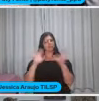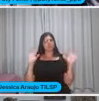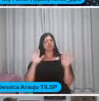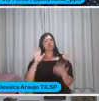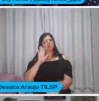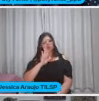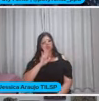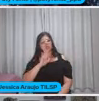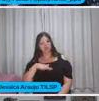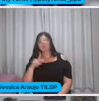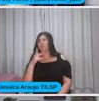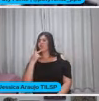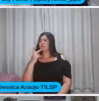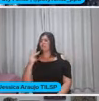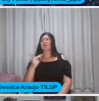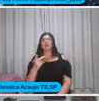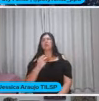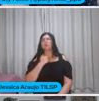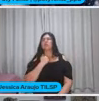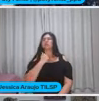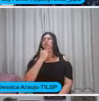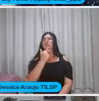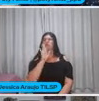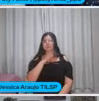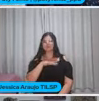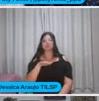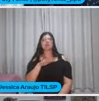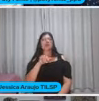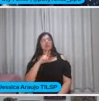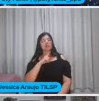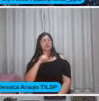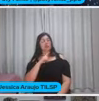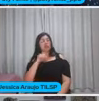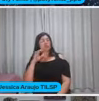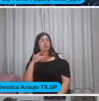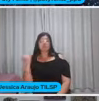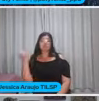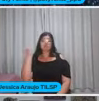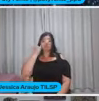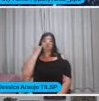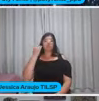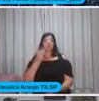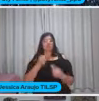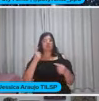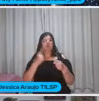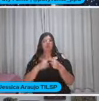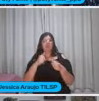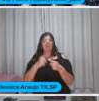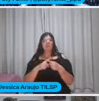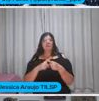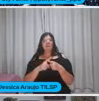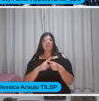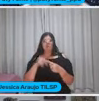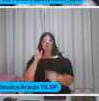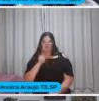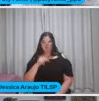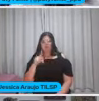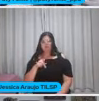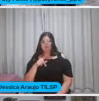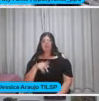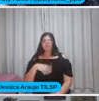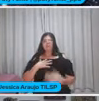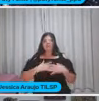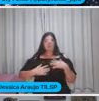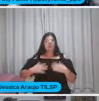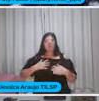criança fale Dar voz A essa criança E ter essa escuta ativa Porque, muitas vezes As professoras Na ânsia